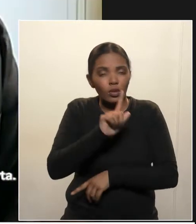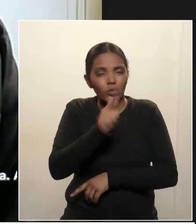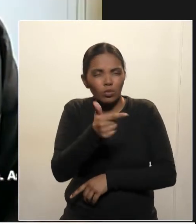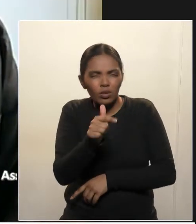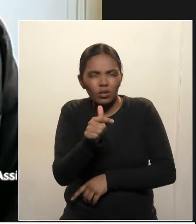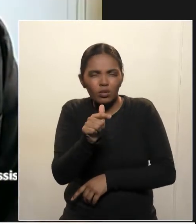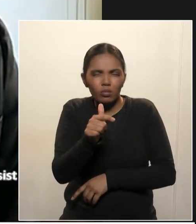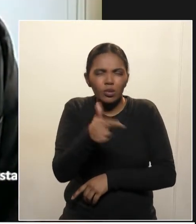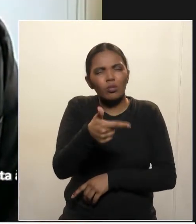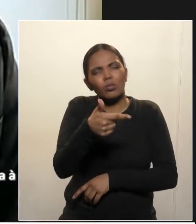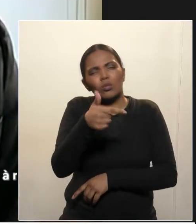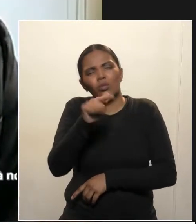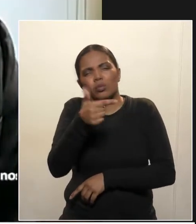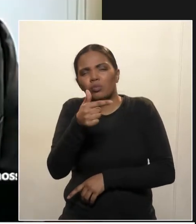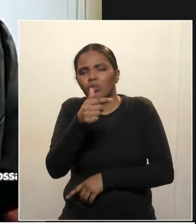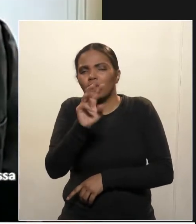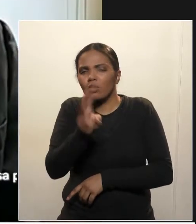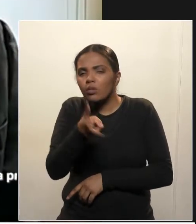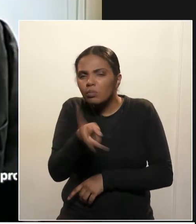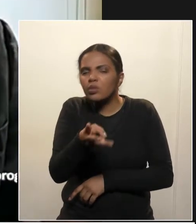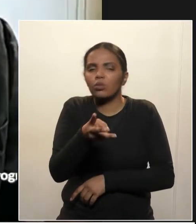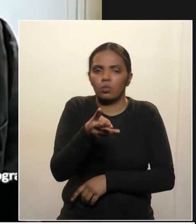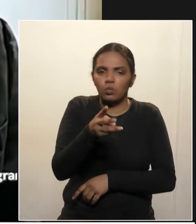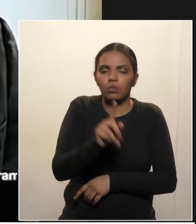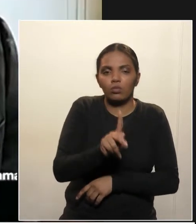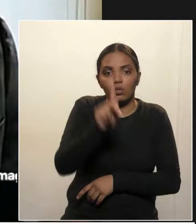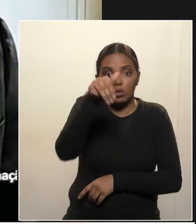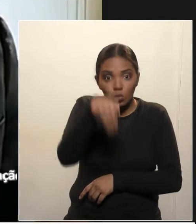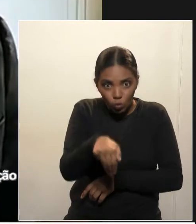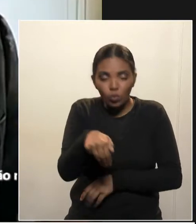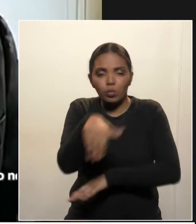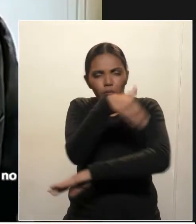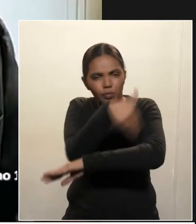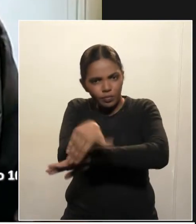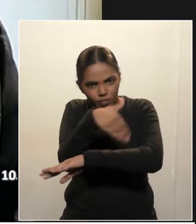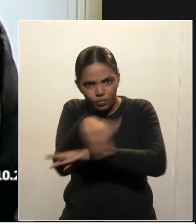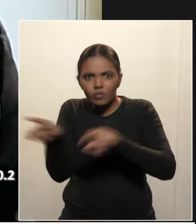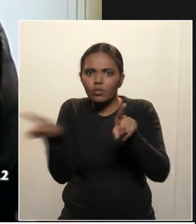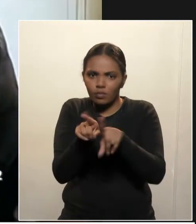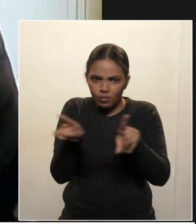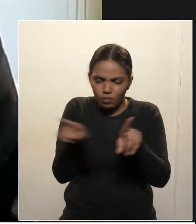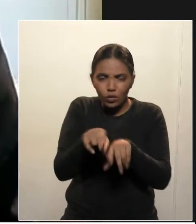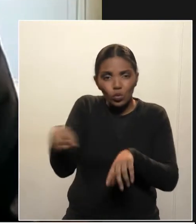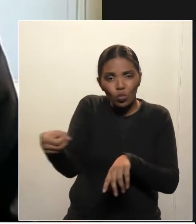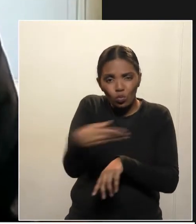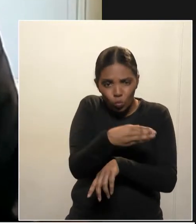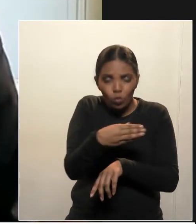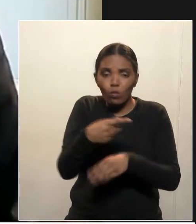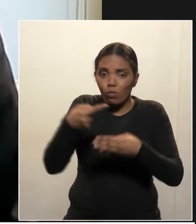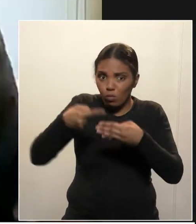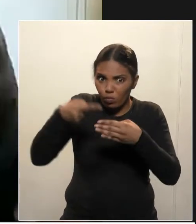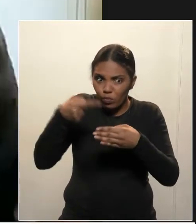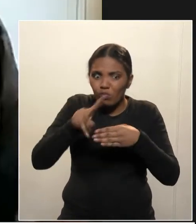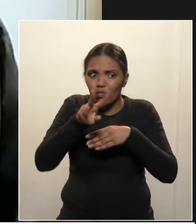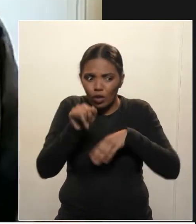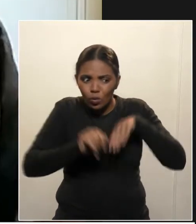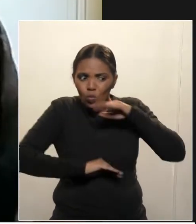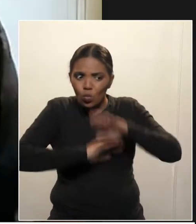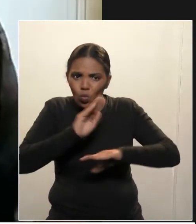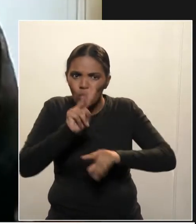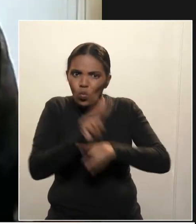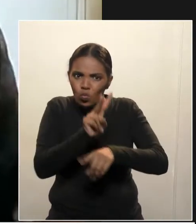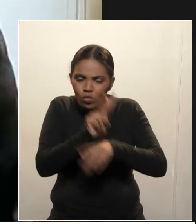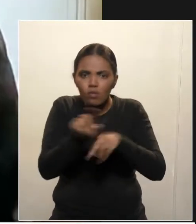três mil quilômetros de rodovias vicinais que as empresas iam cuidar, ia sobrar dinheiro